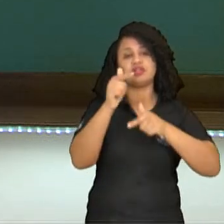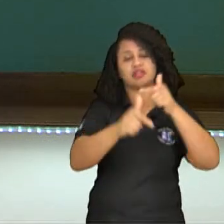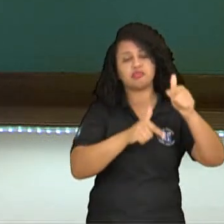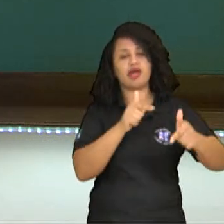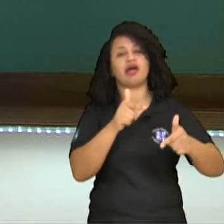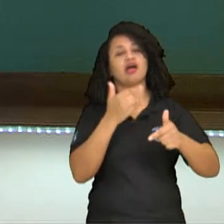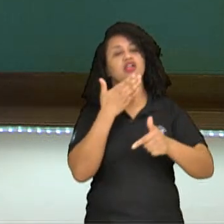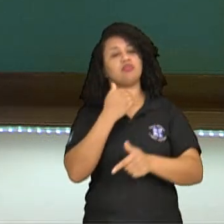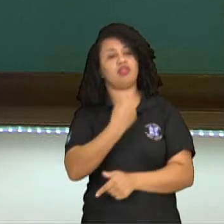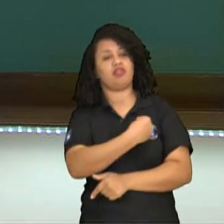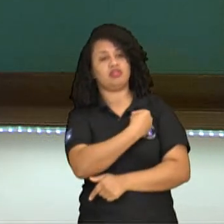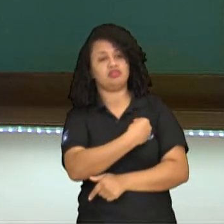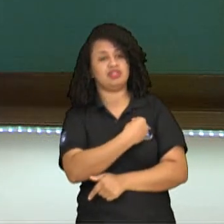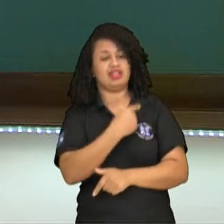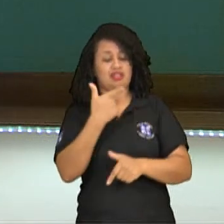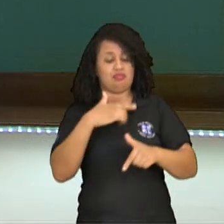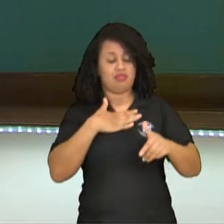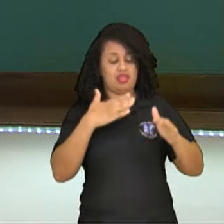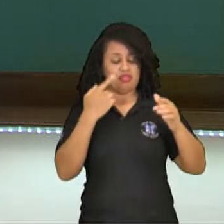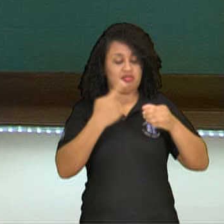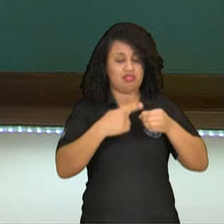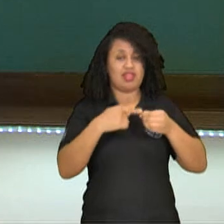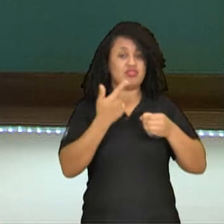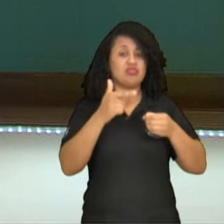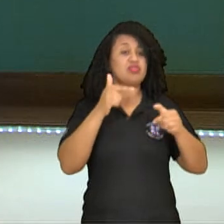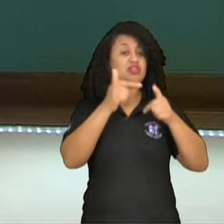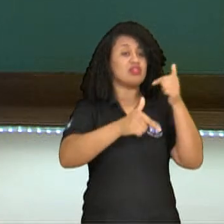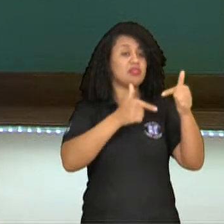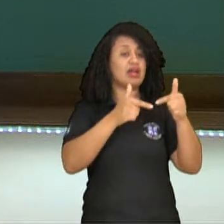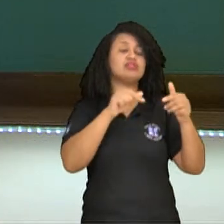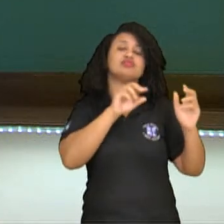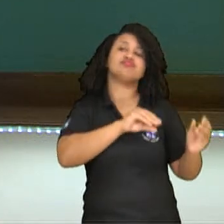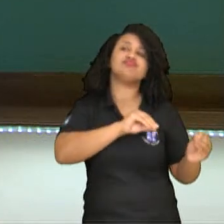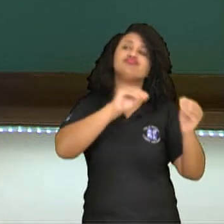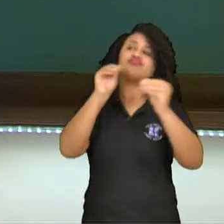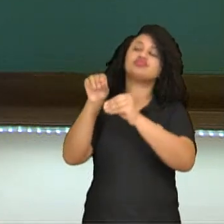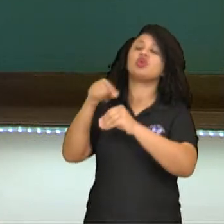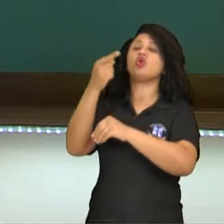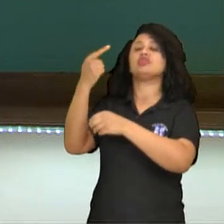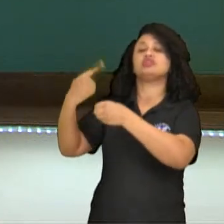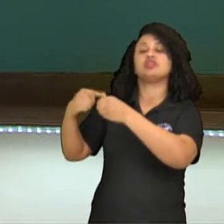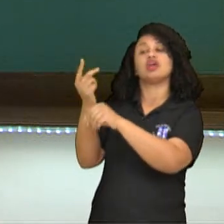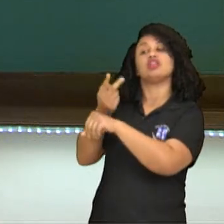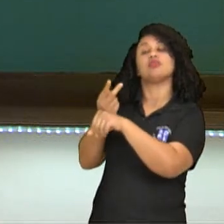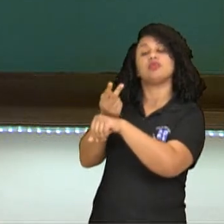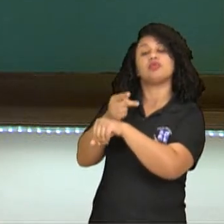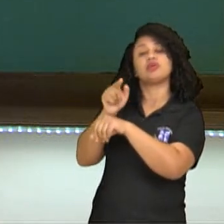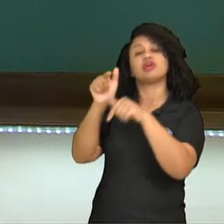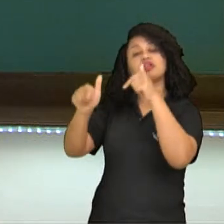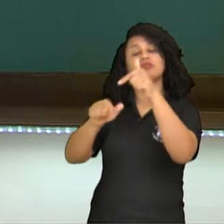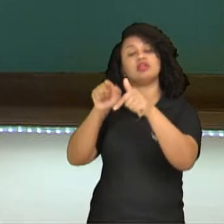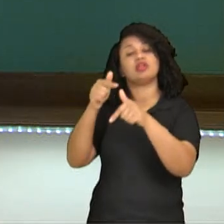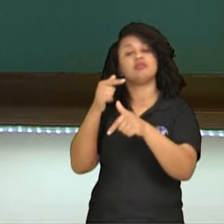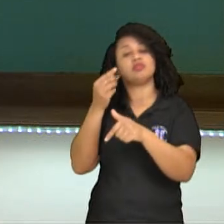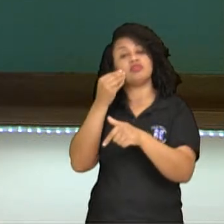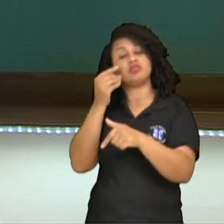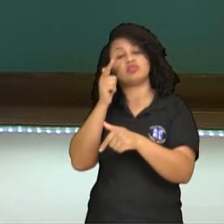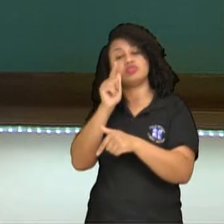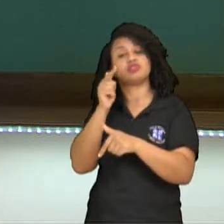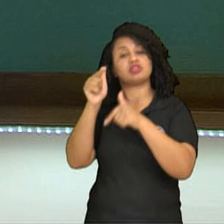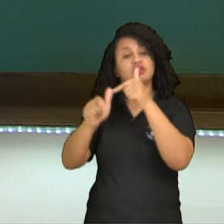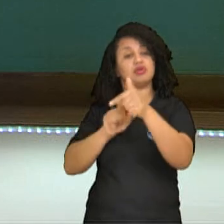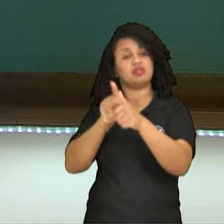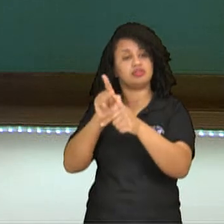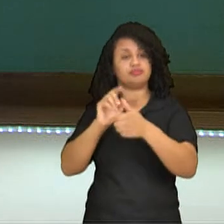trabalho na minha cidade. Eu vou buscar em outra. É isso que a pessoa faz. Acaba se deslocando, migrando para